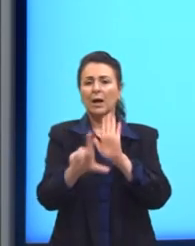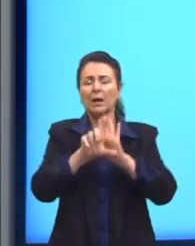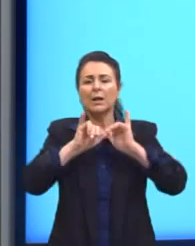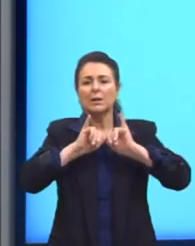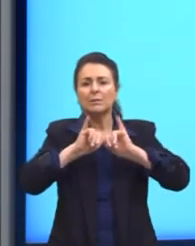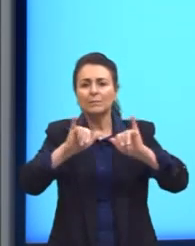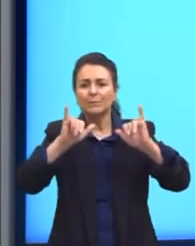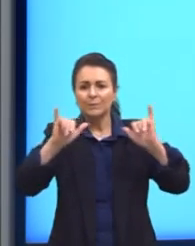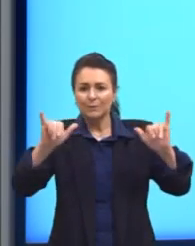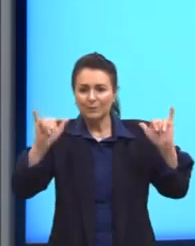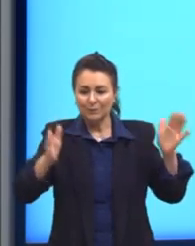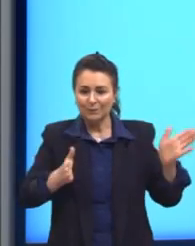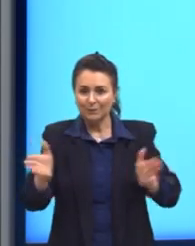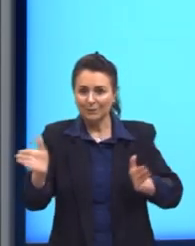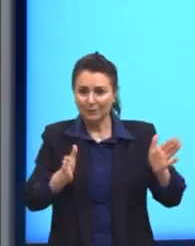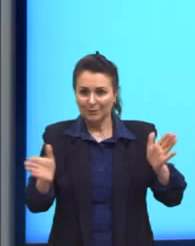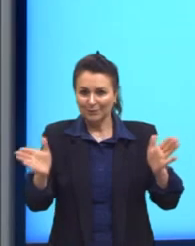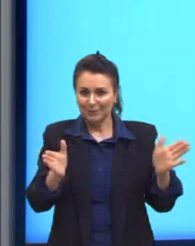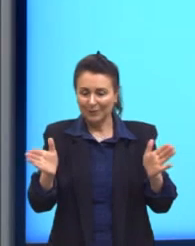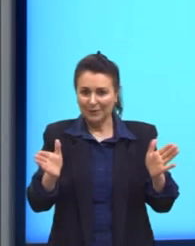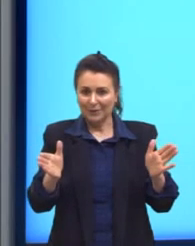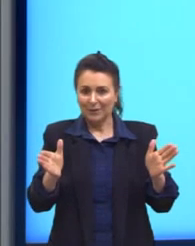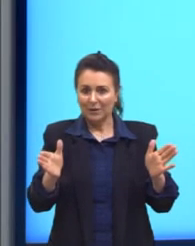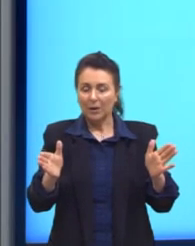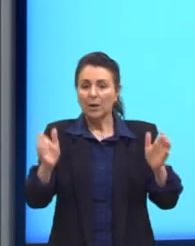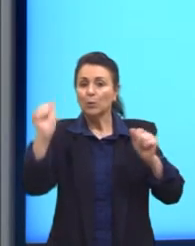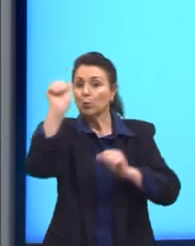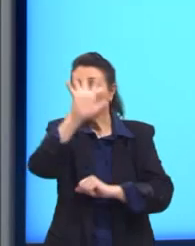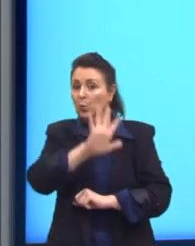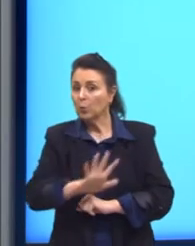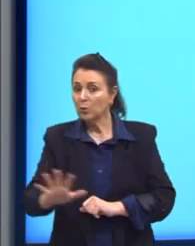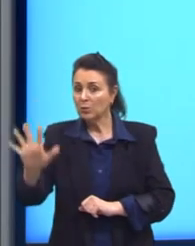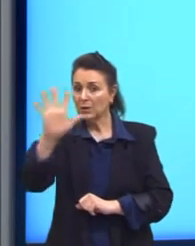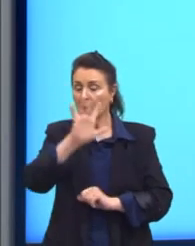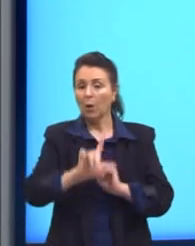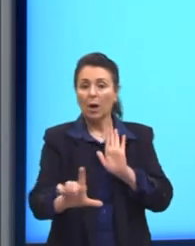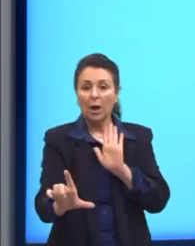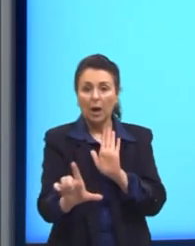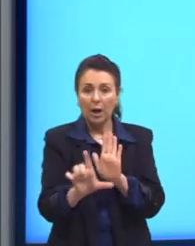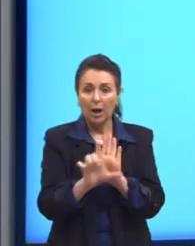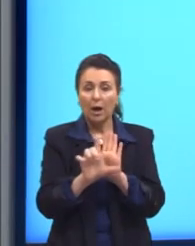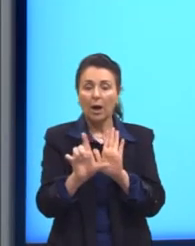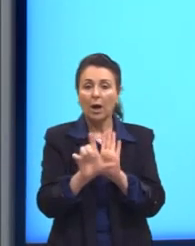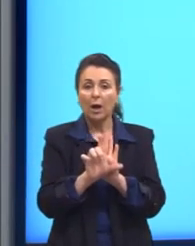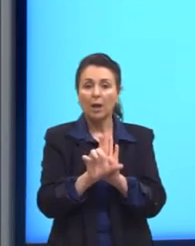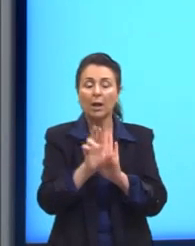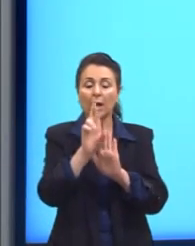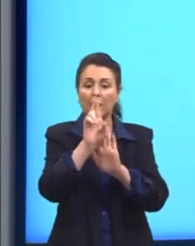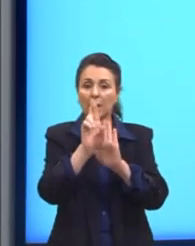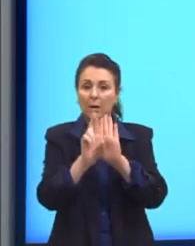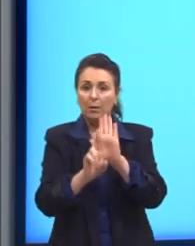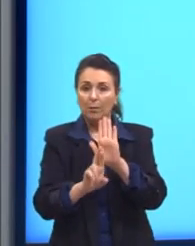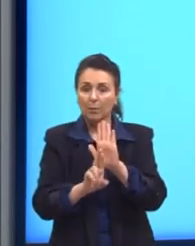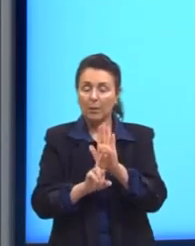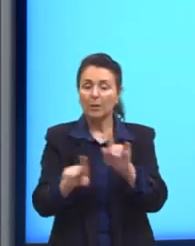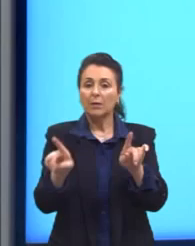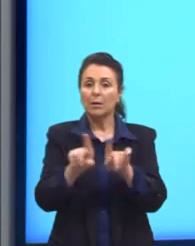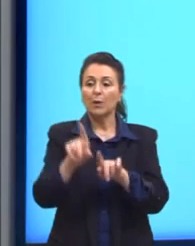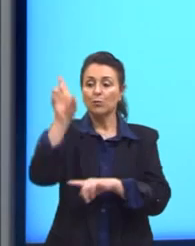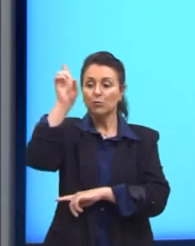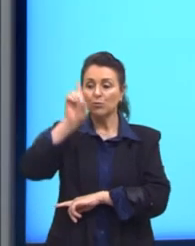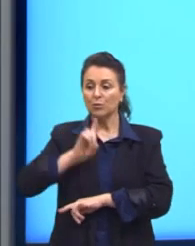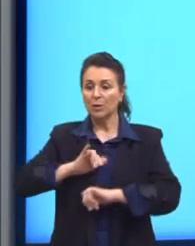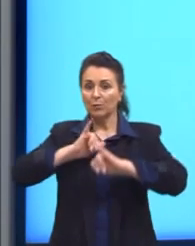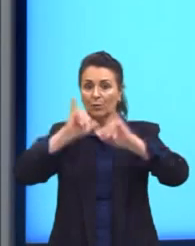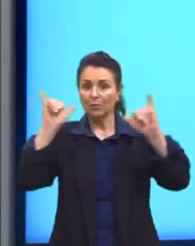.527. Em linhas gerais, a legislação regulamenta o direito à informação já garantido